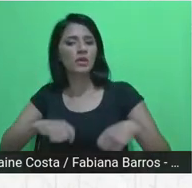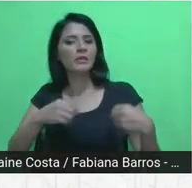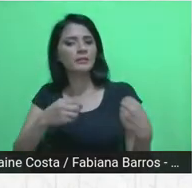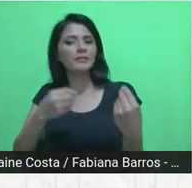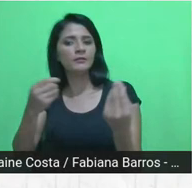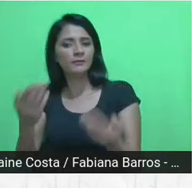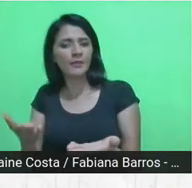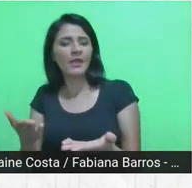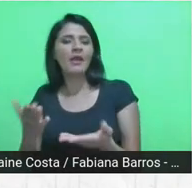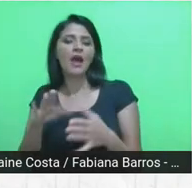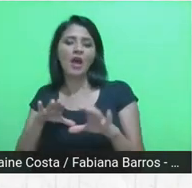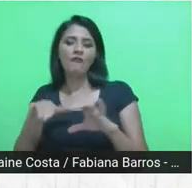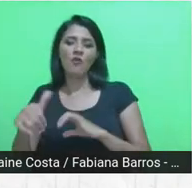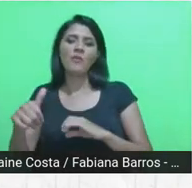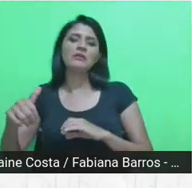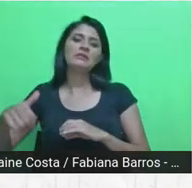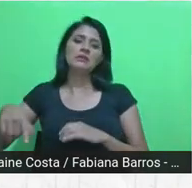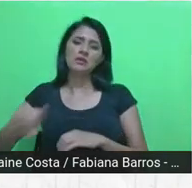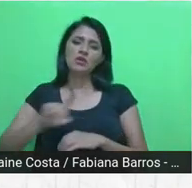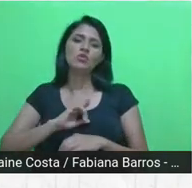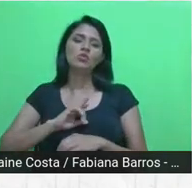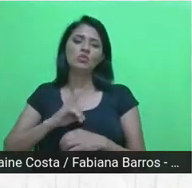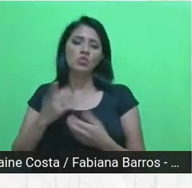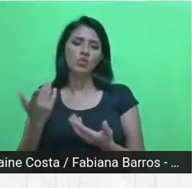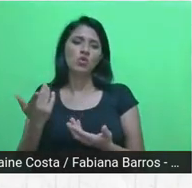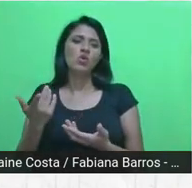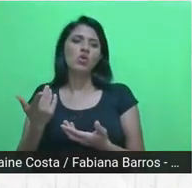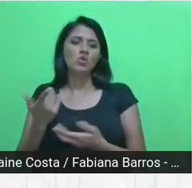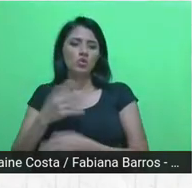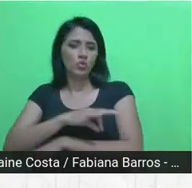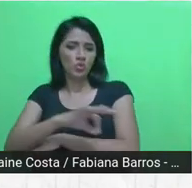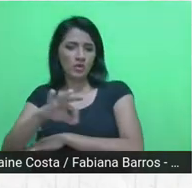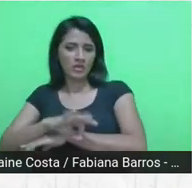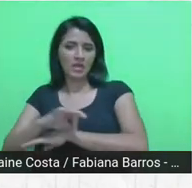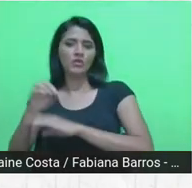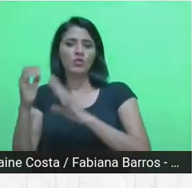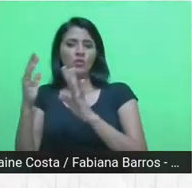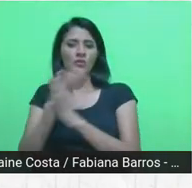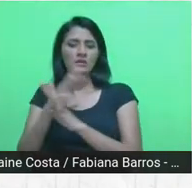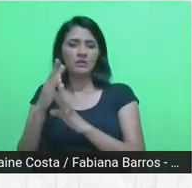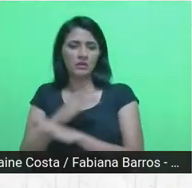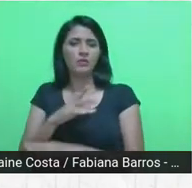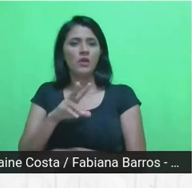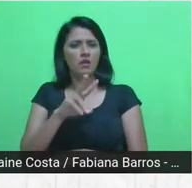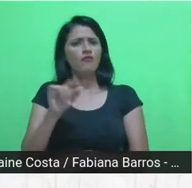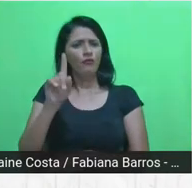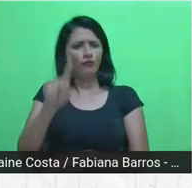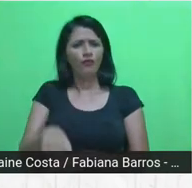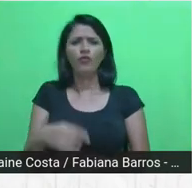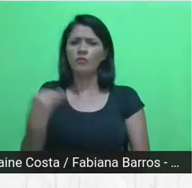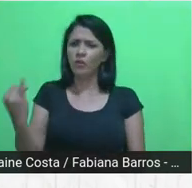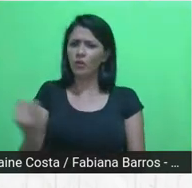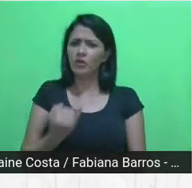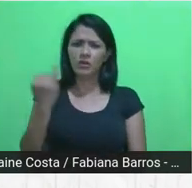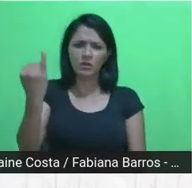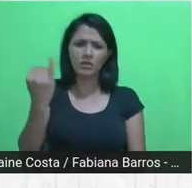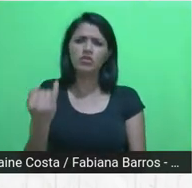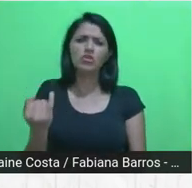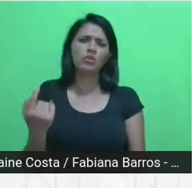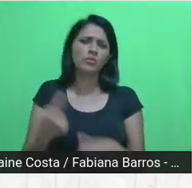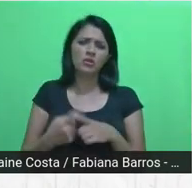formação do nosso arquiteto e urbanismo. Isso foi muito importante porque foi criando